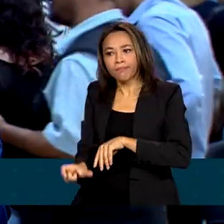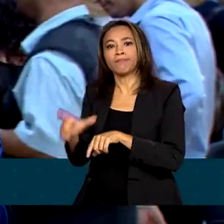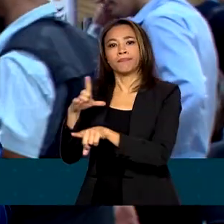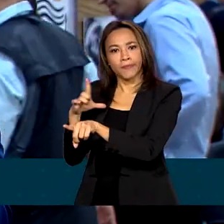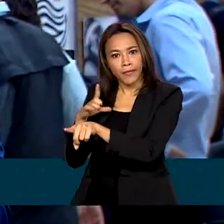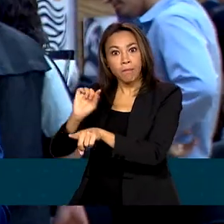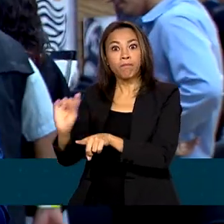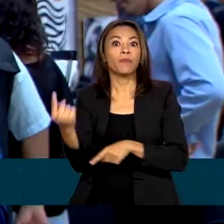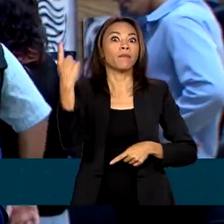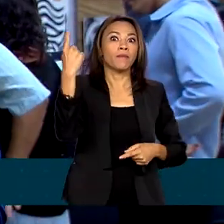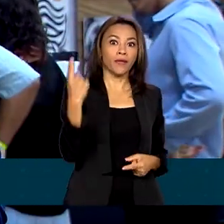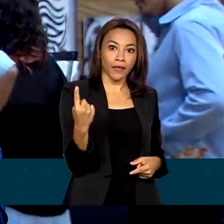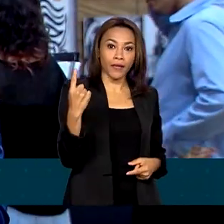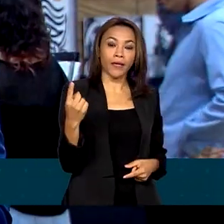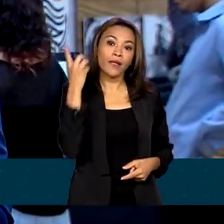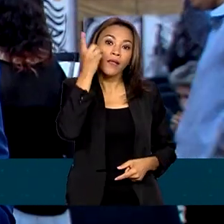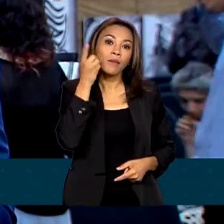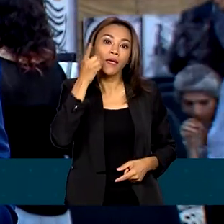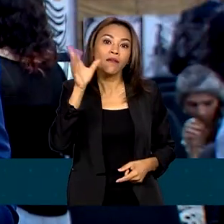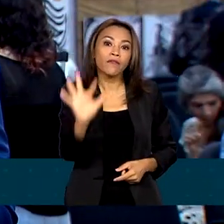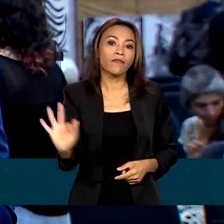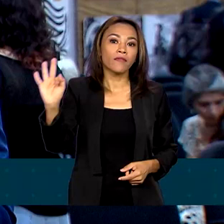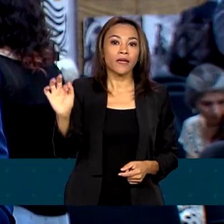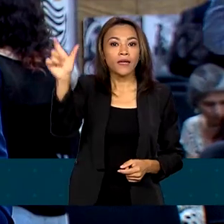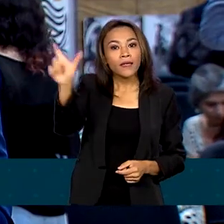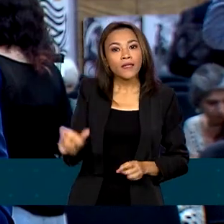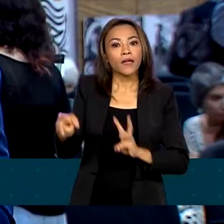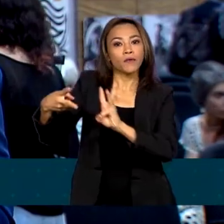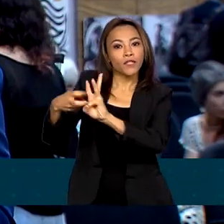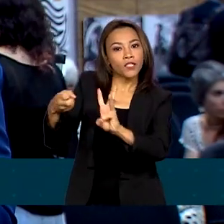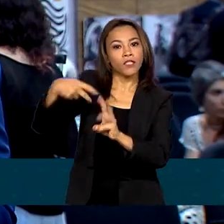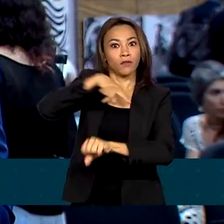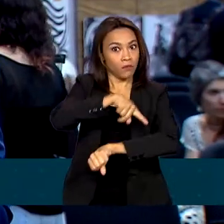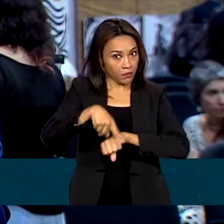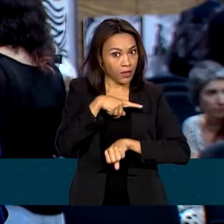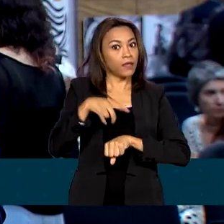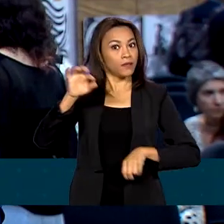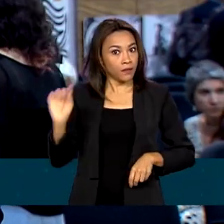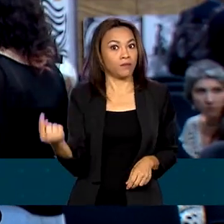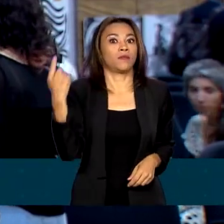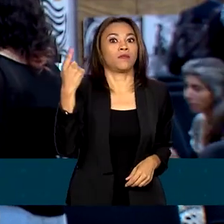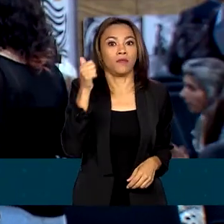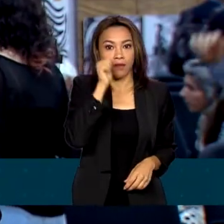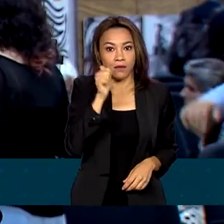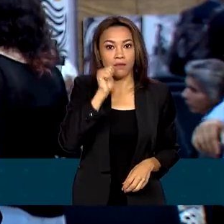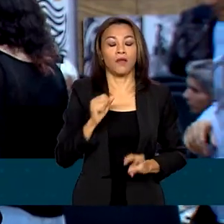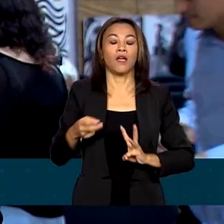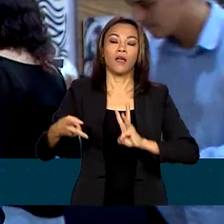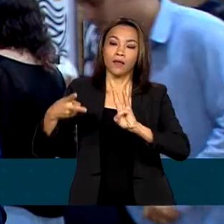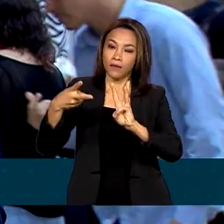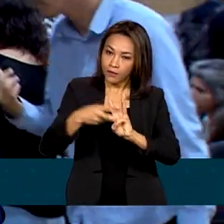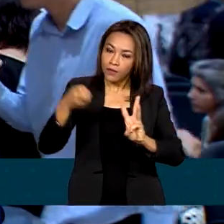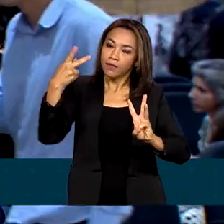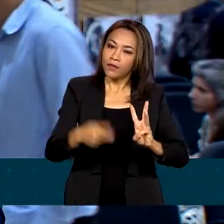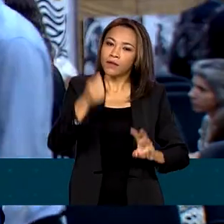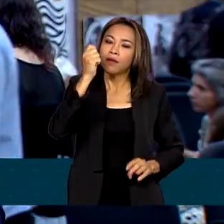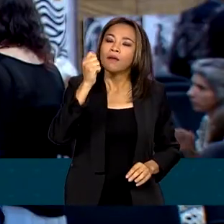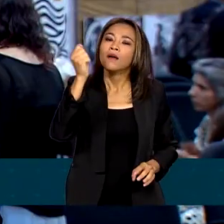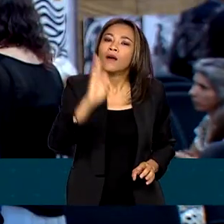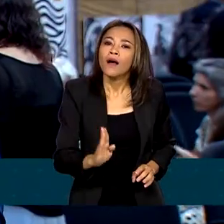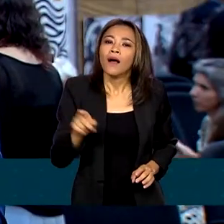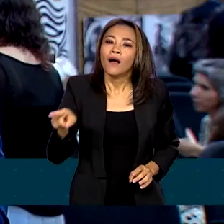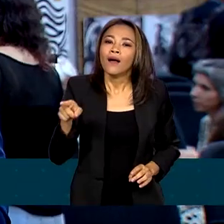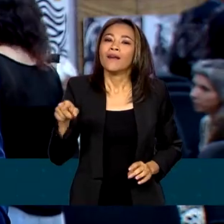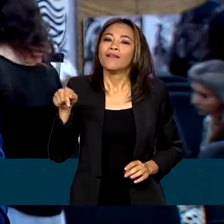também foi a primeira deputada federal indígena do país e a primeira mulher indígena do Brasil a exercer